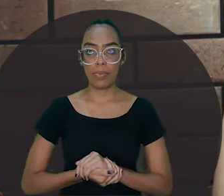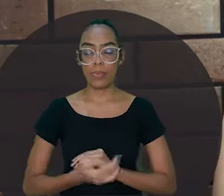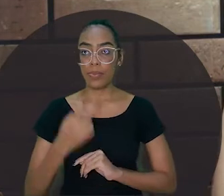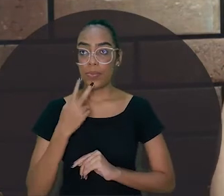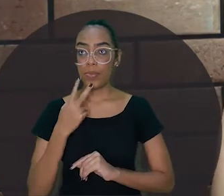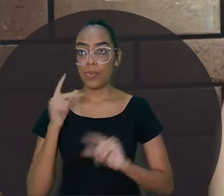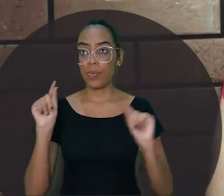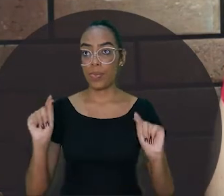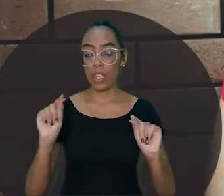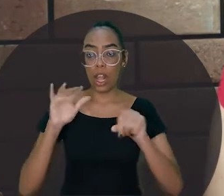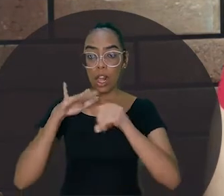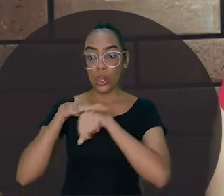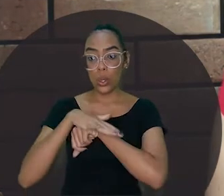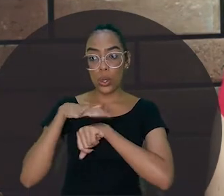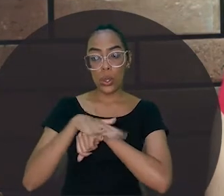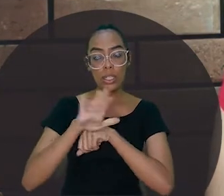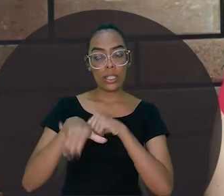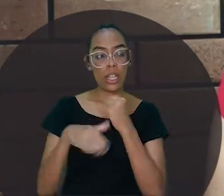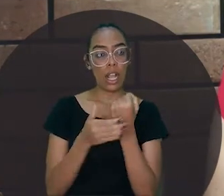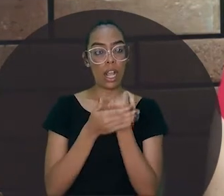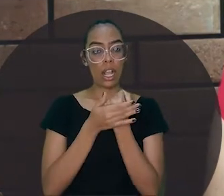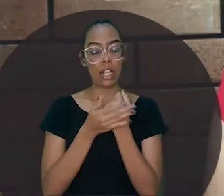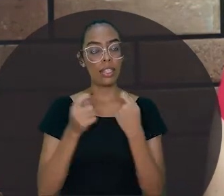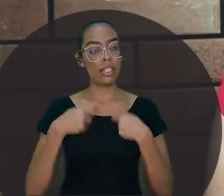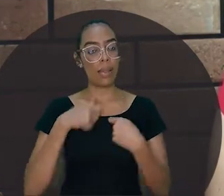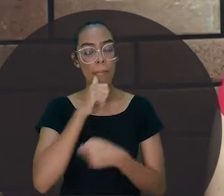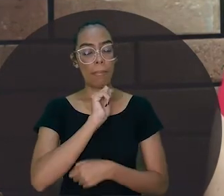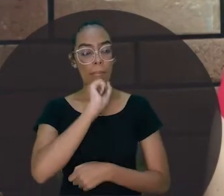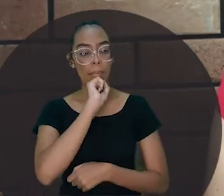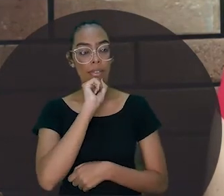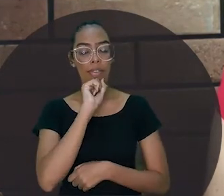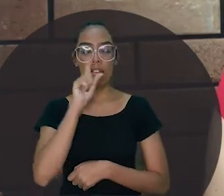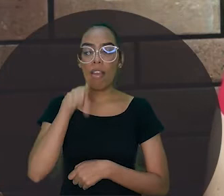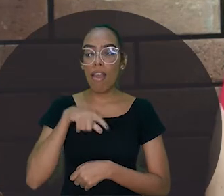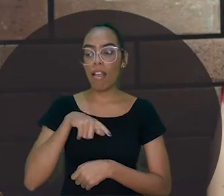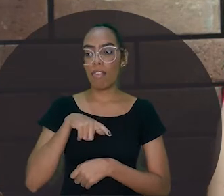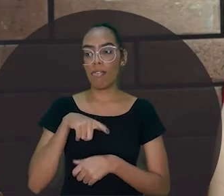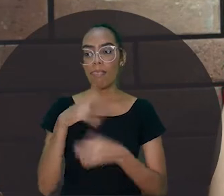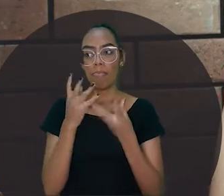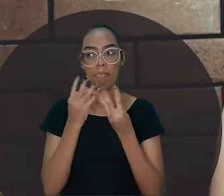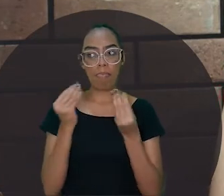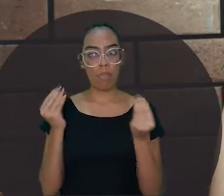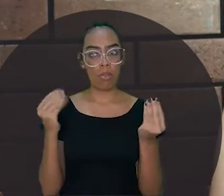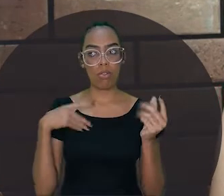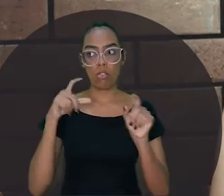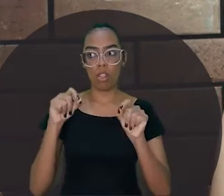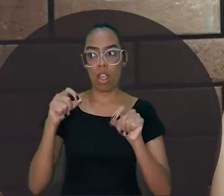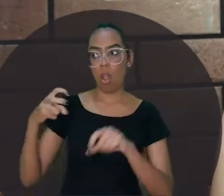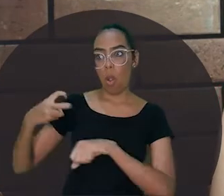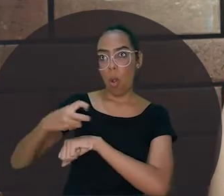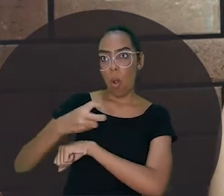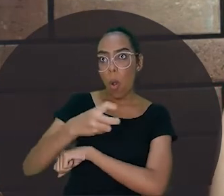noite. Ela disse que a noite estava sendo guardada pela sua mãe. E a sua mãe era uma grande